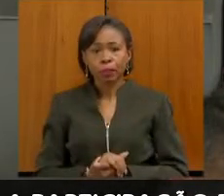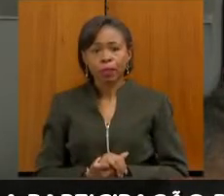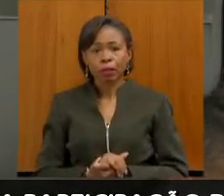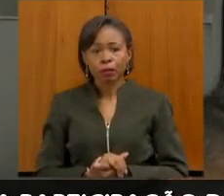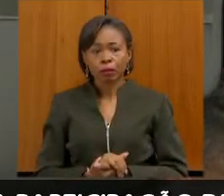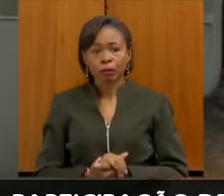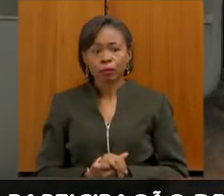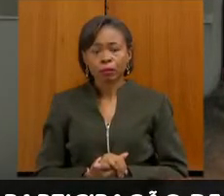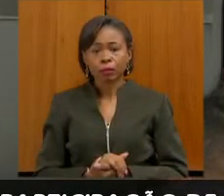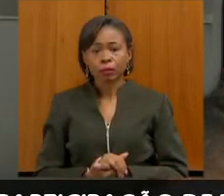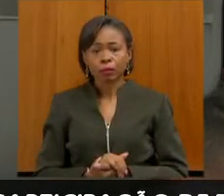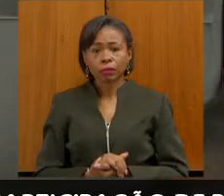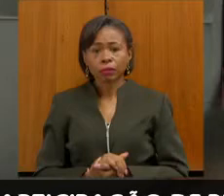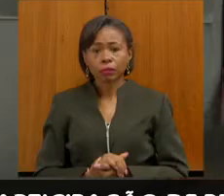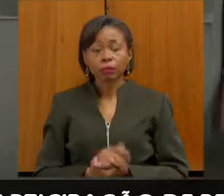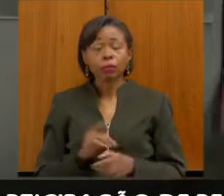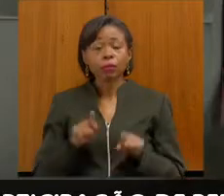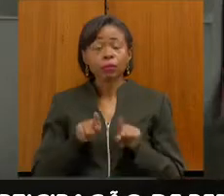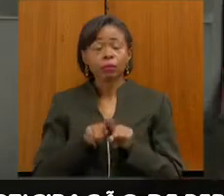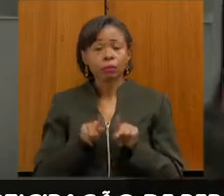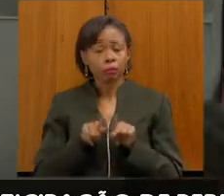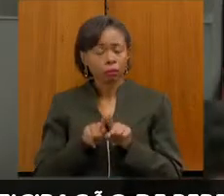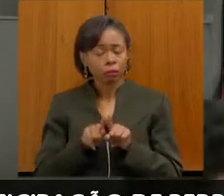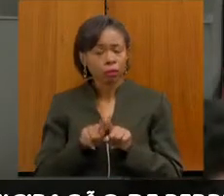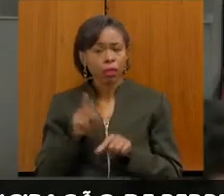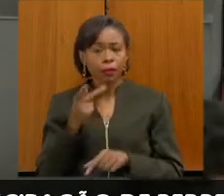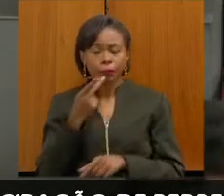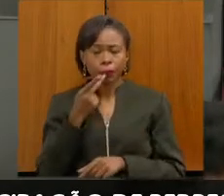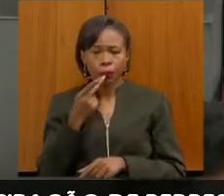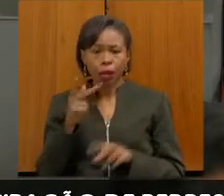também outra questão que eu queria levantar,